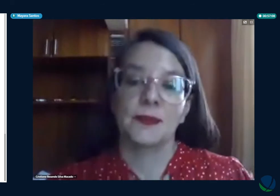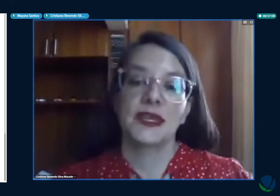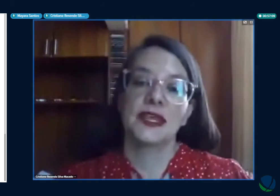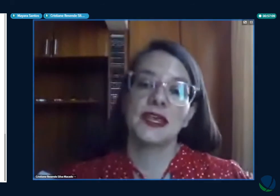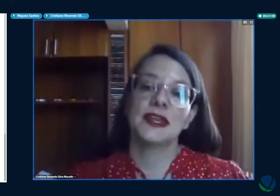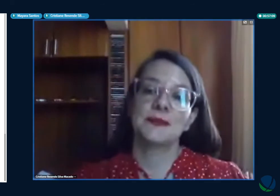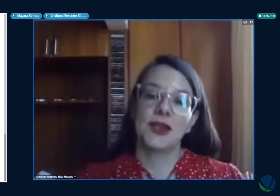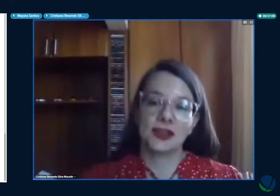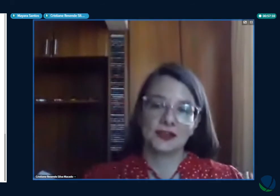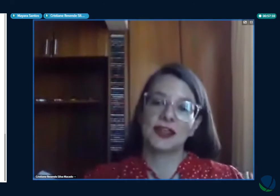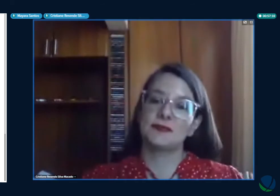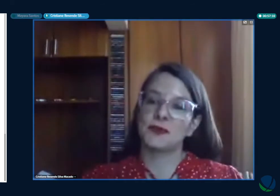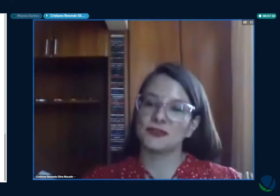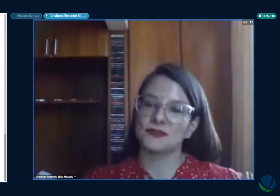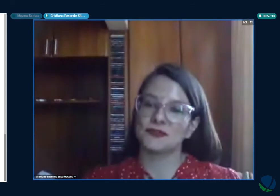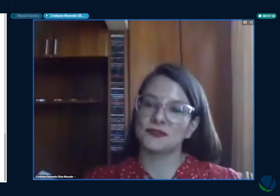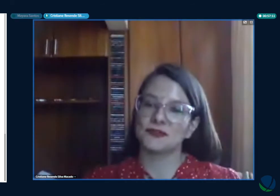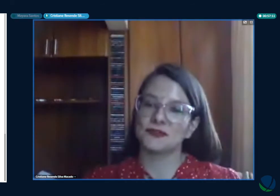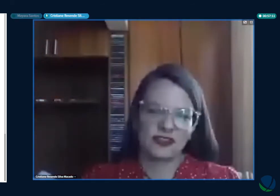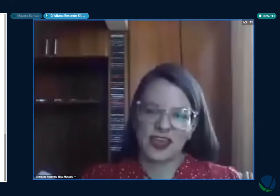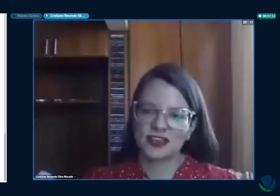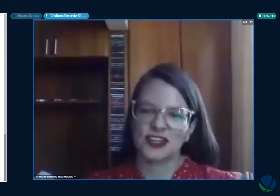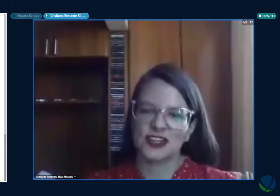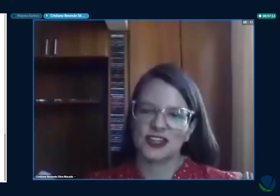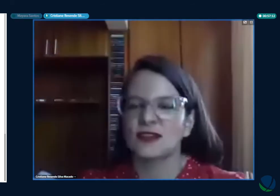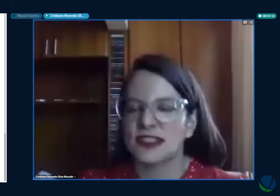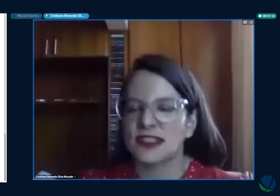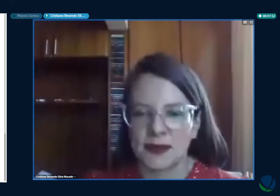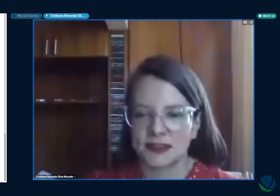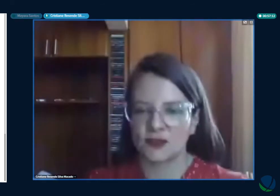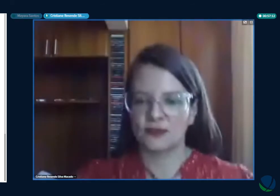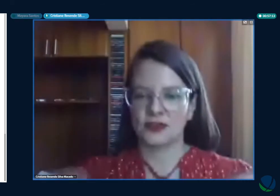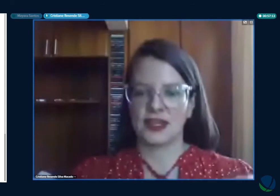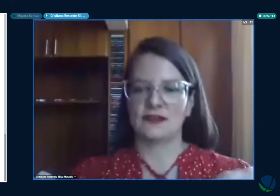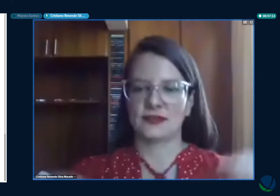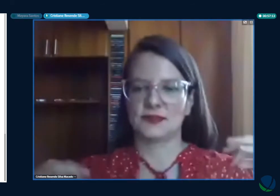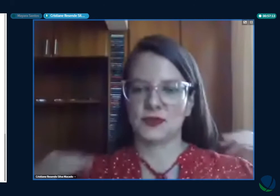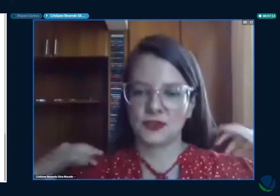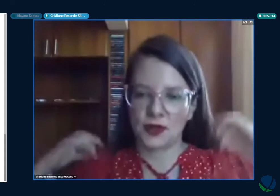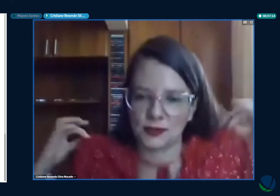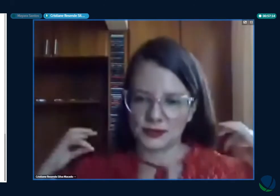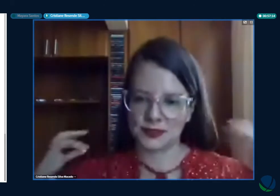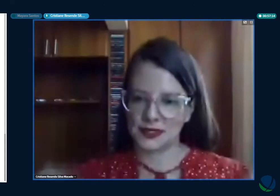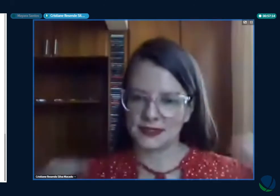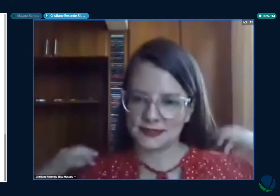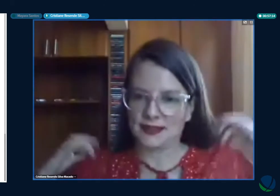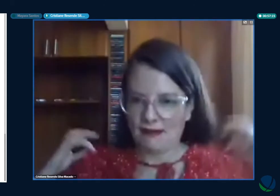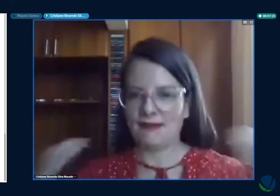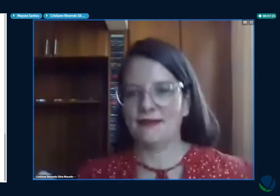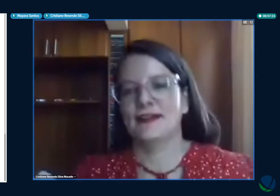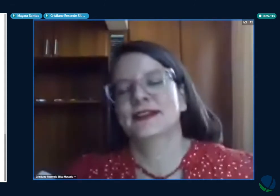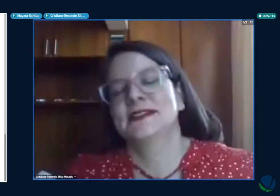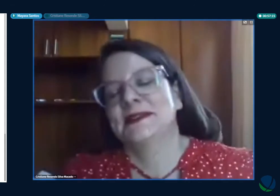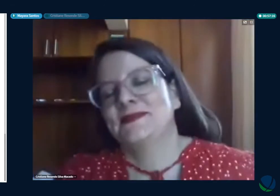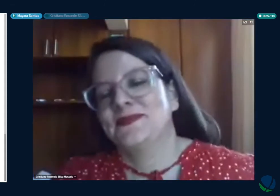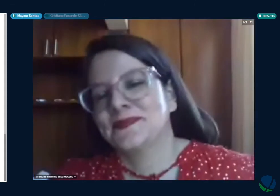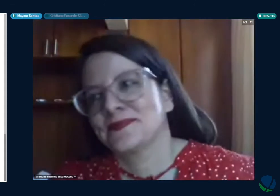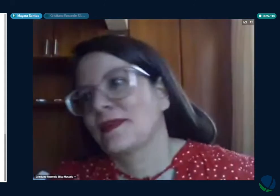né nem ainda pior que eu nem pus o vestido eu fiquei de calça que mais confortável que expor só uma blusa mas né